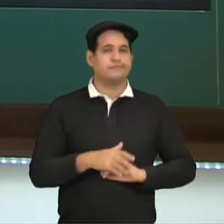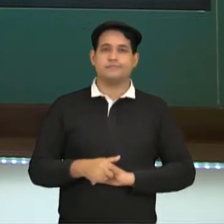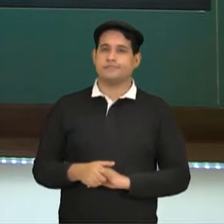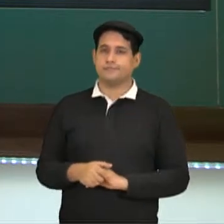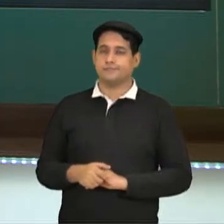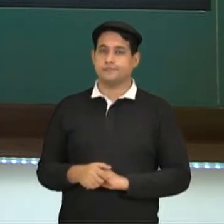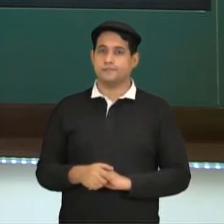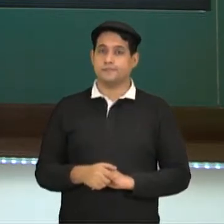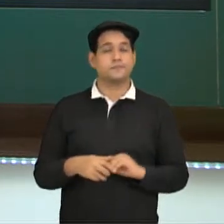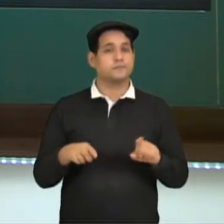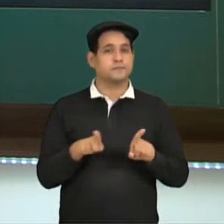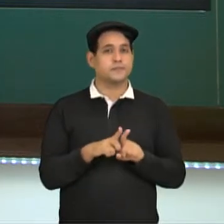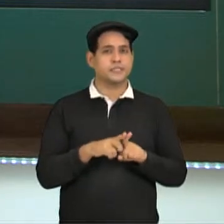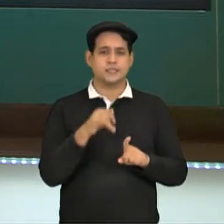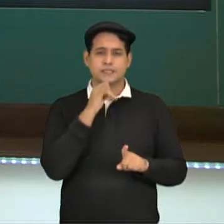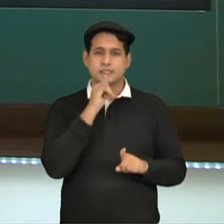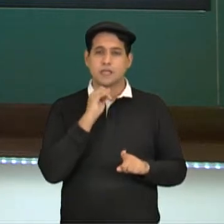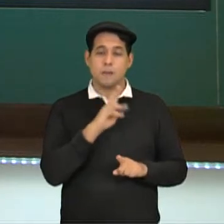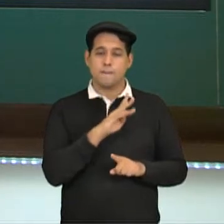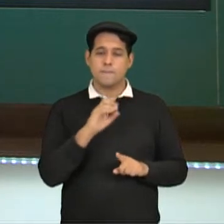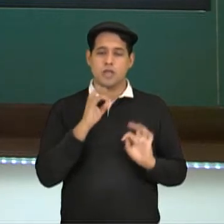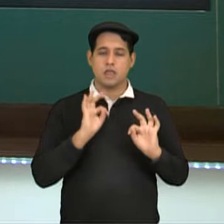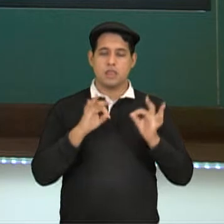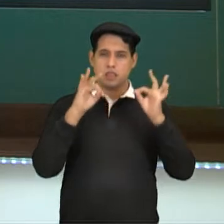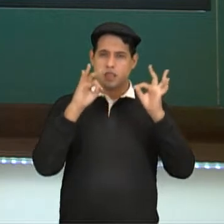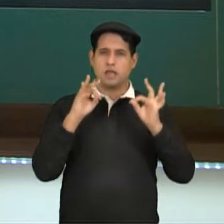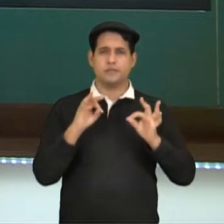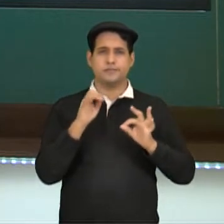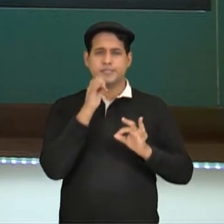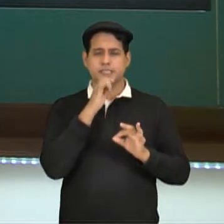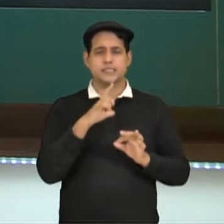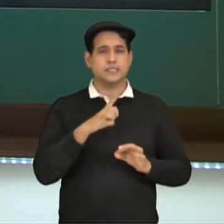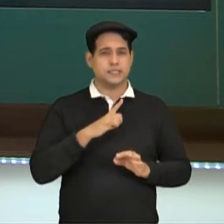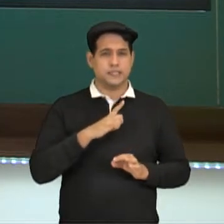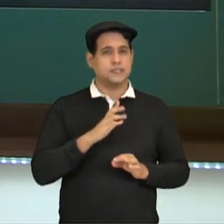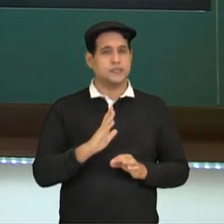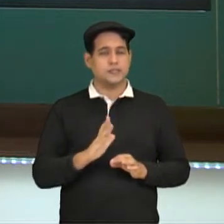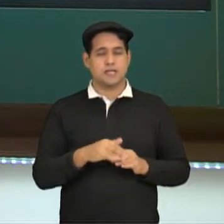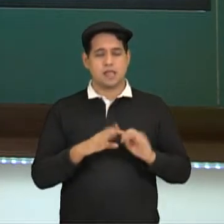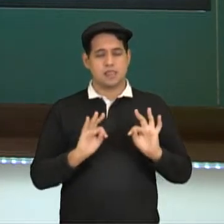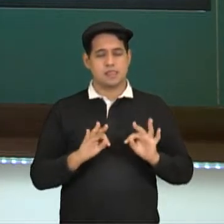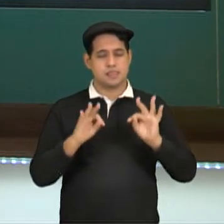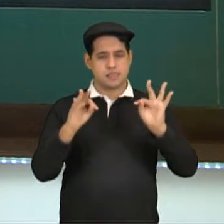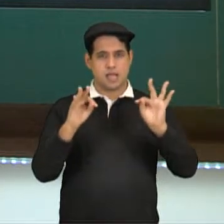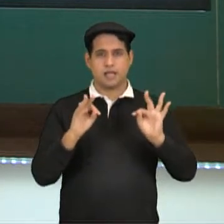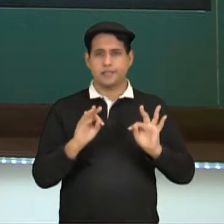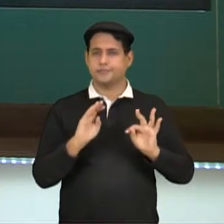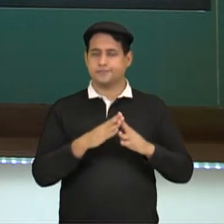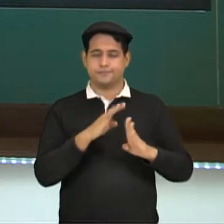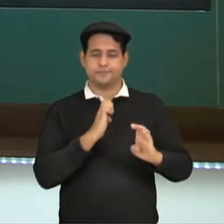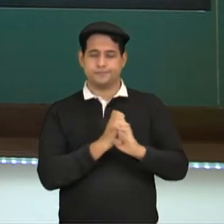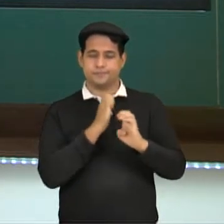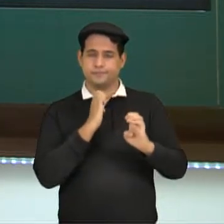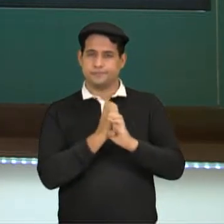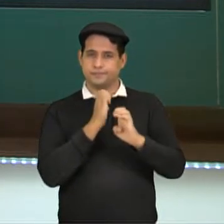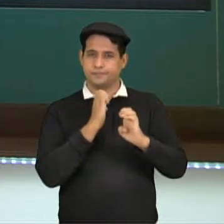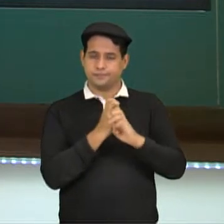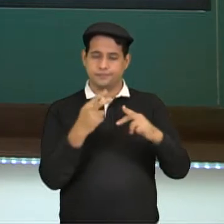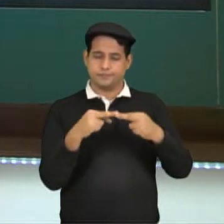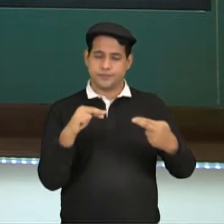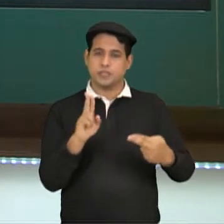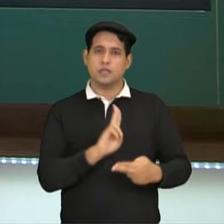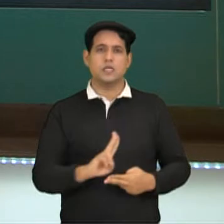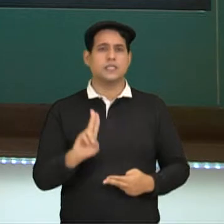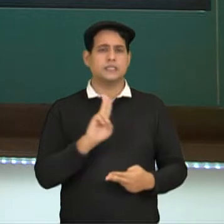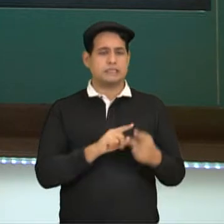Ao contrário disso, na biotecnologia moderna, que envolve já, então, as técnicas da engenharia genética, a gente faz